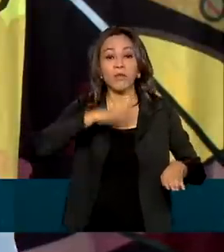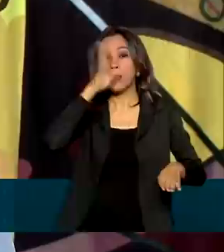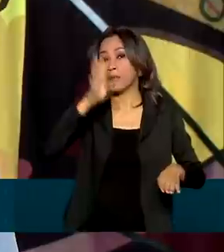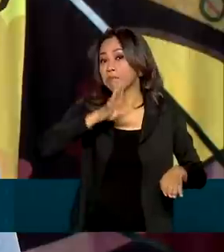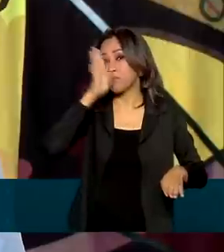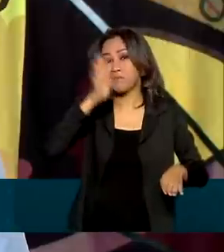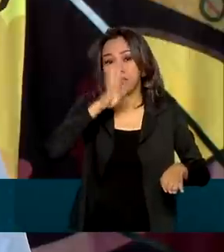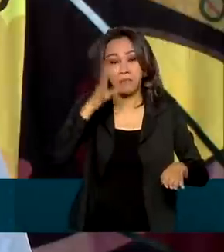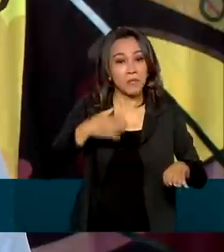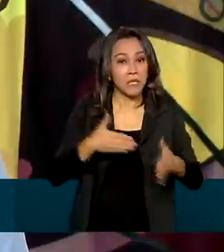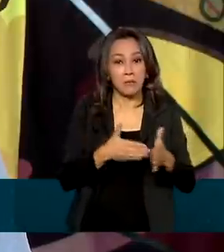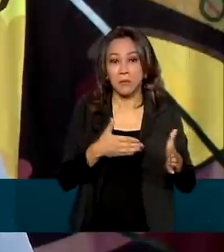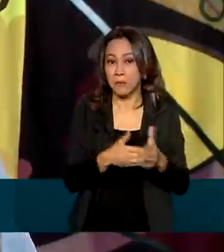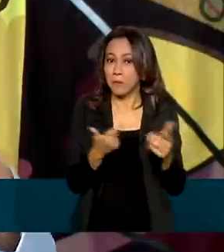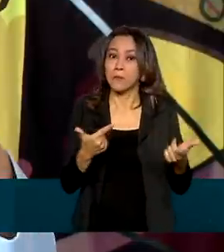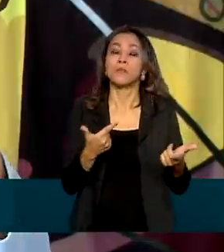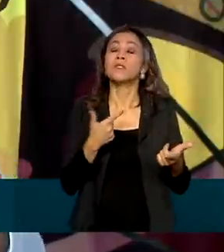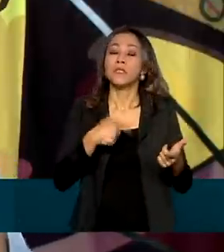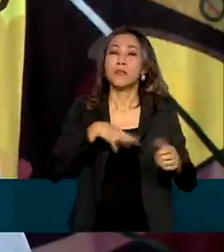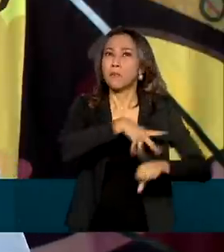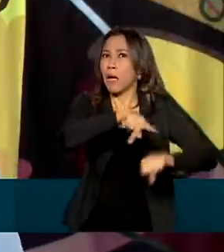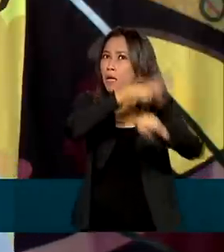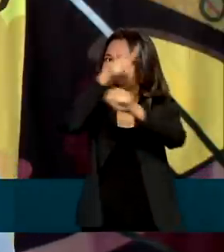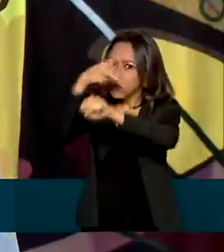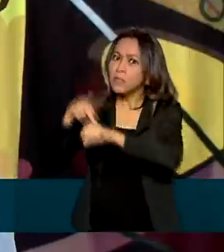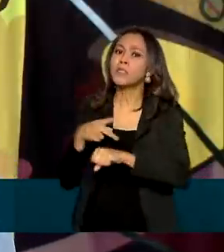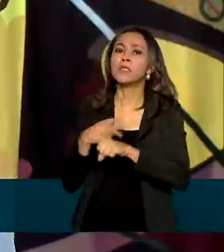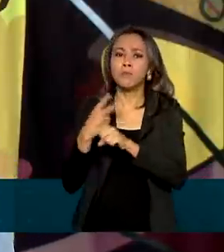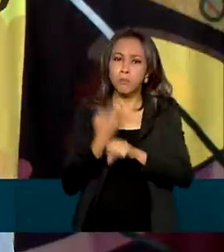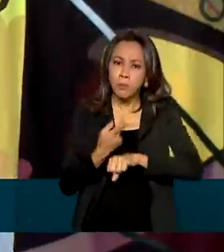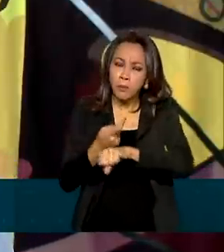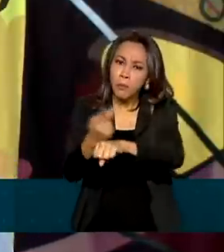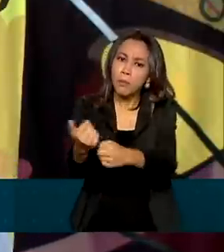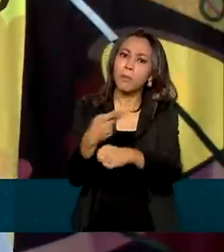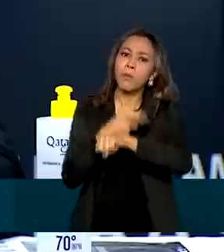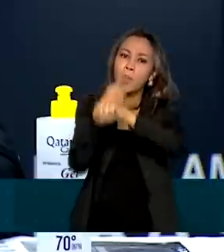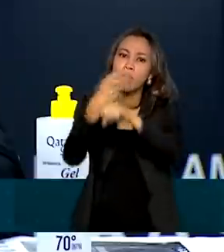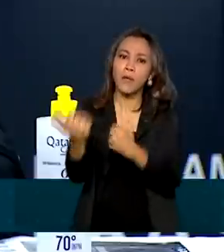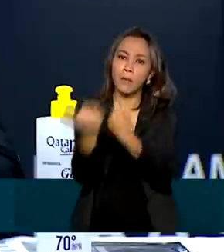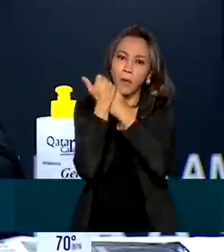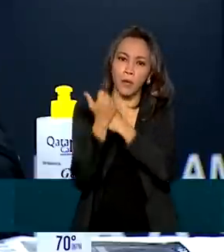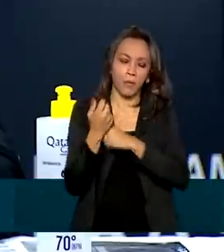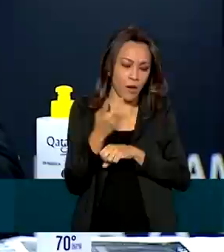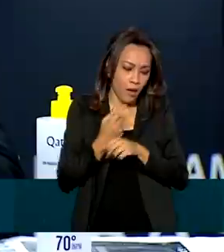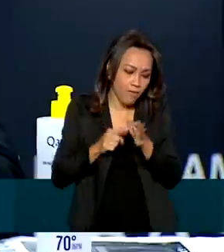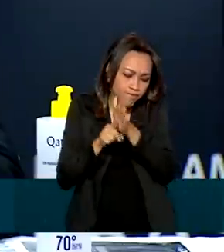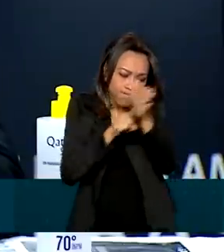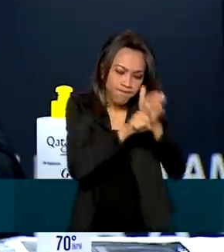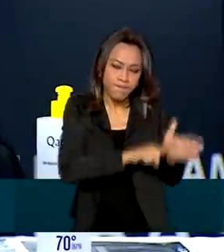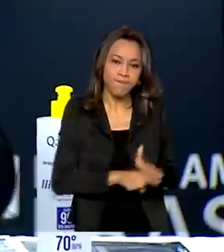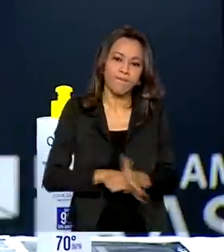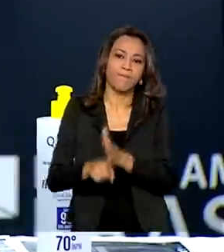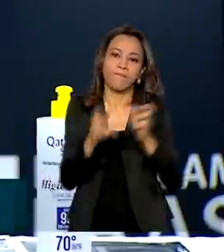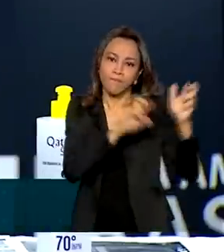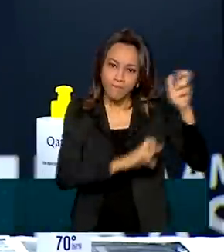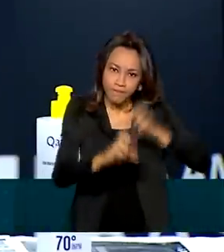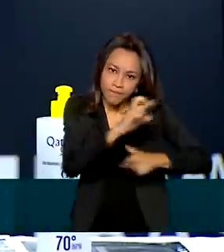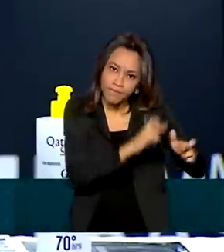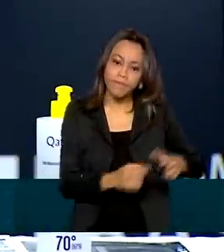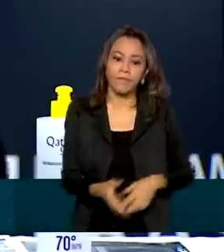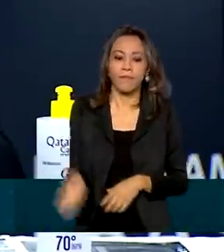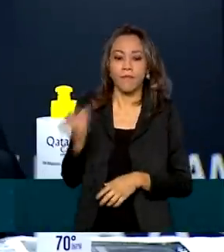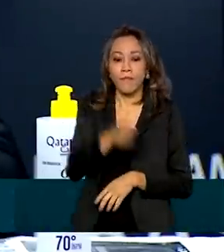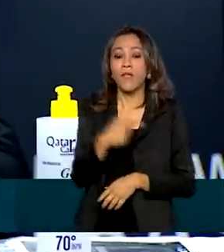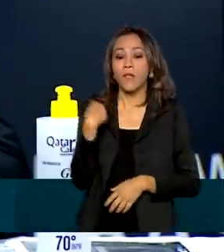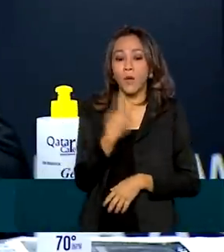isso, o governo pretende continuar buscando apoio internacional para as investigações. Nós estamos preparados e contando com o apoio de todo o governo